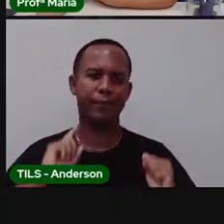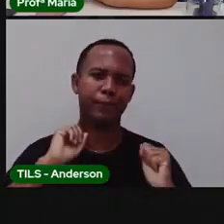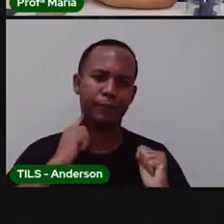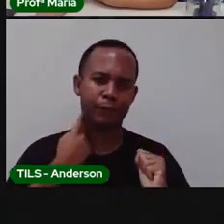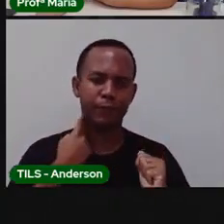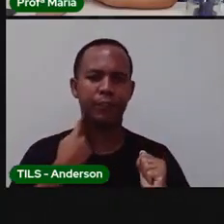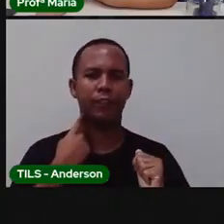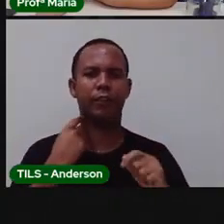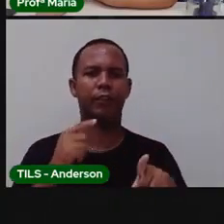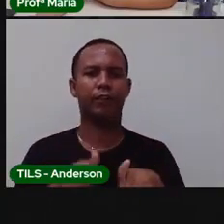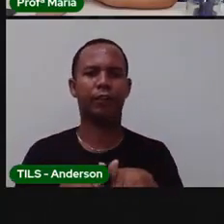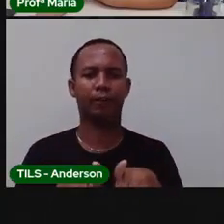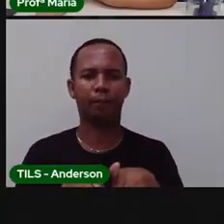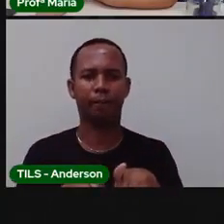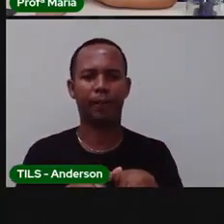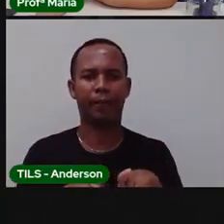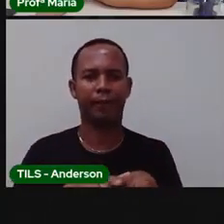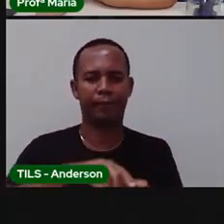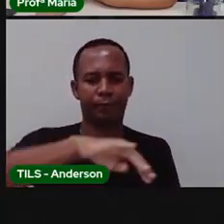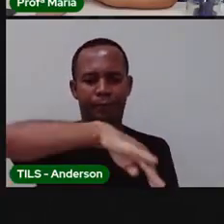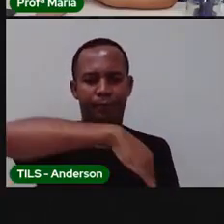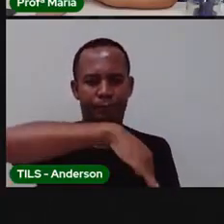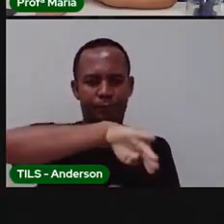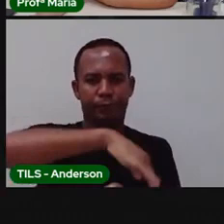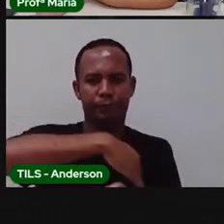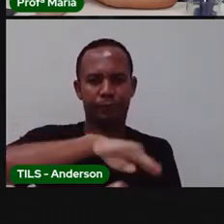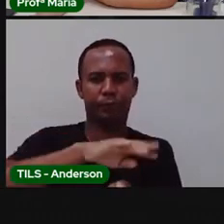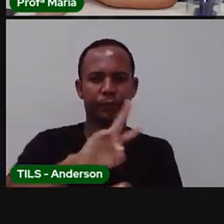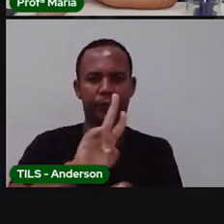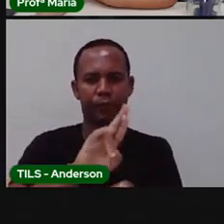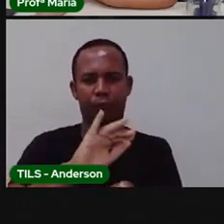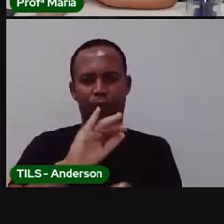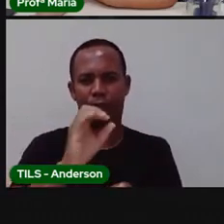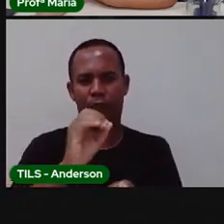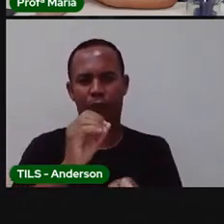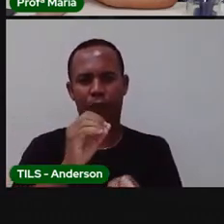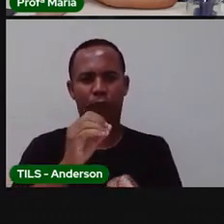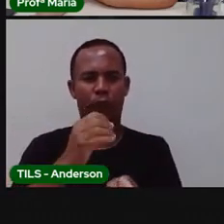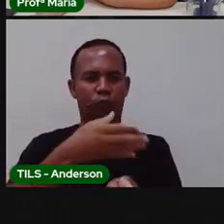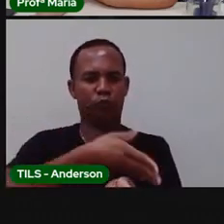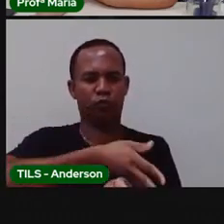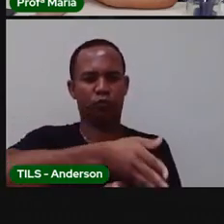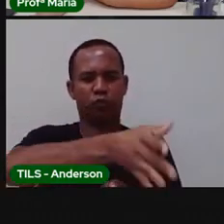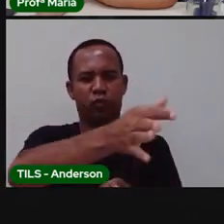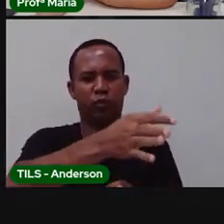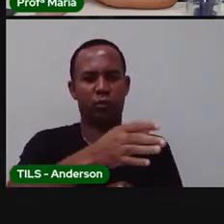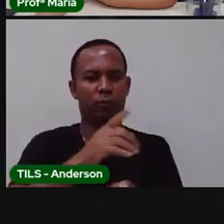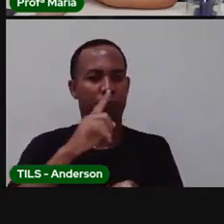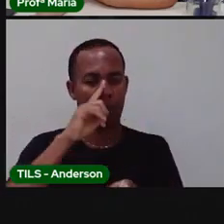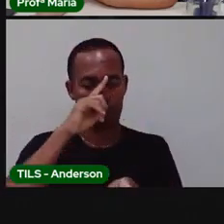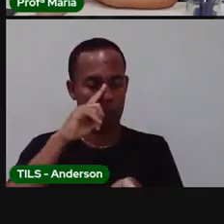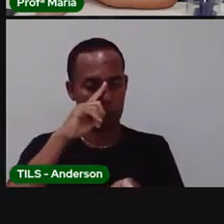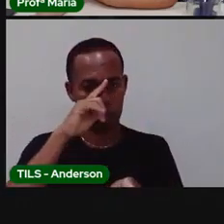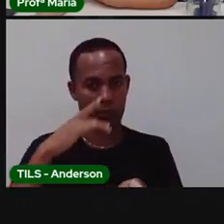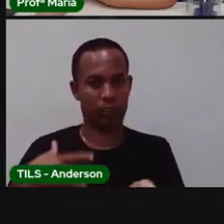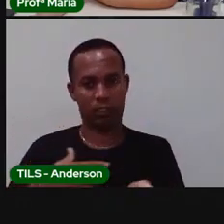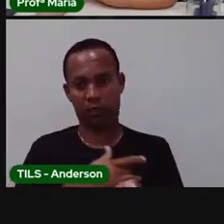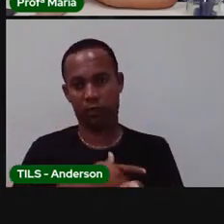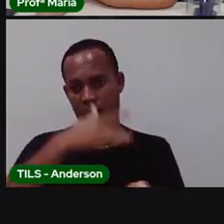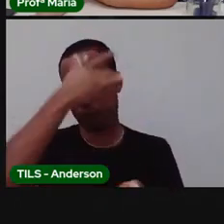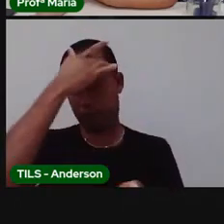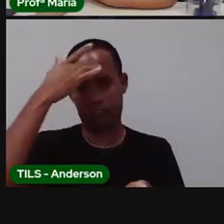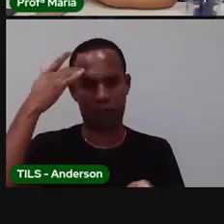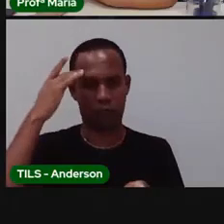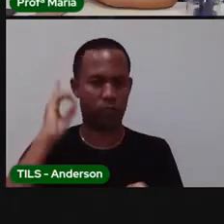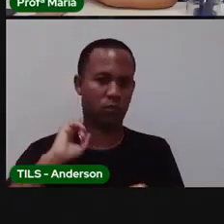diretamente em córregos e rios isso coloca em risco a saúde da população e faz